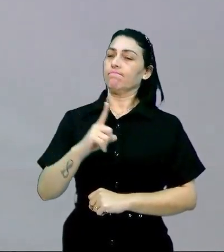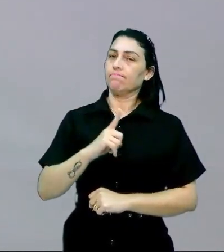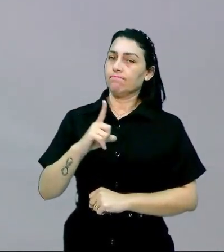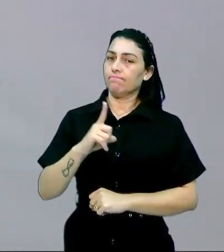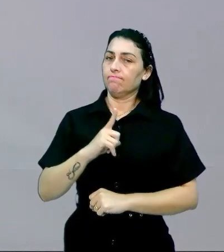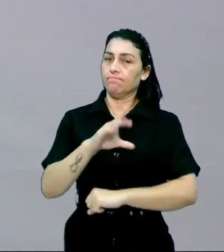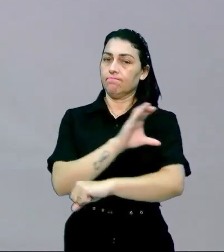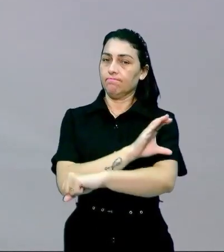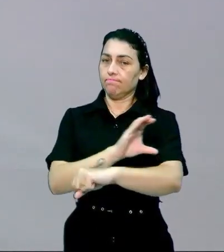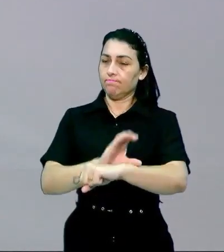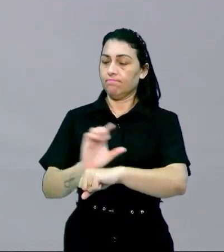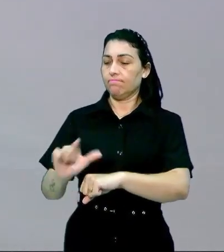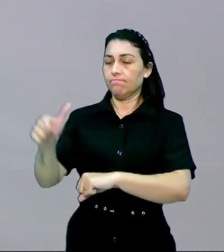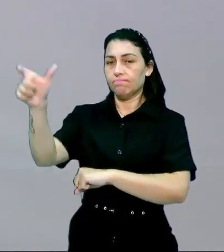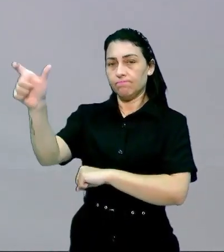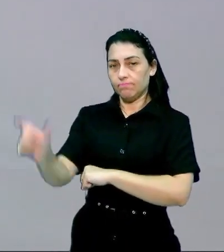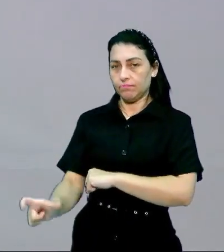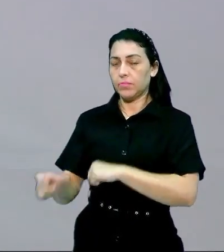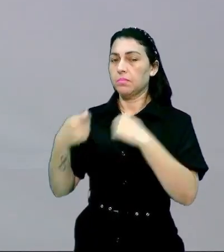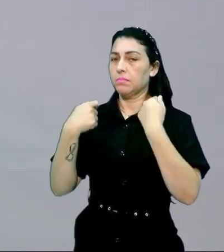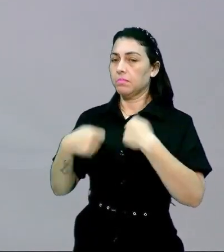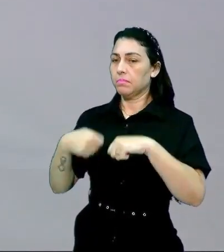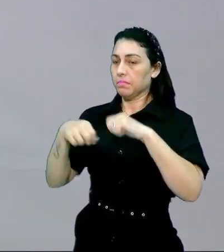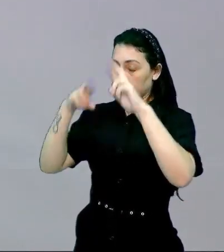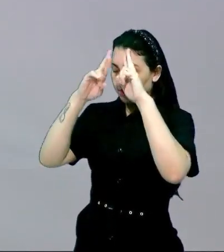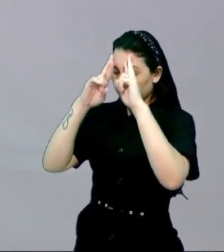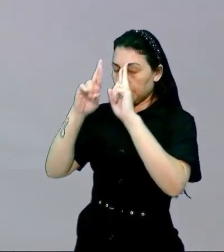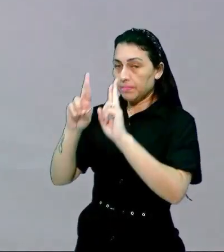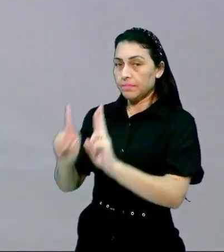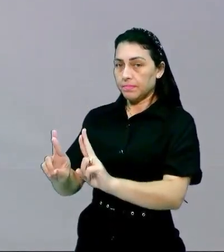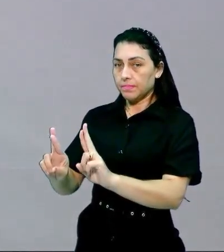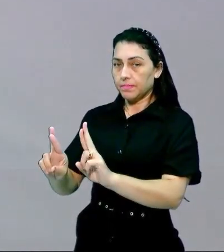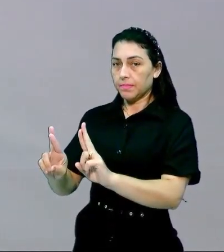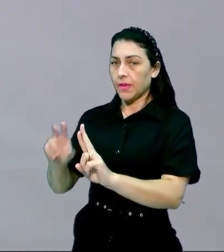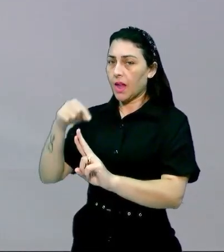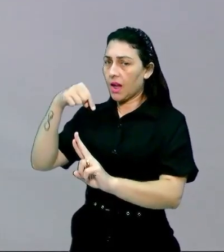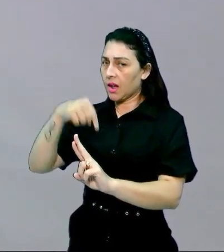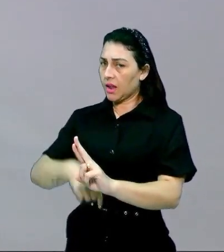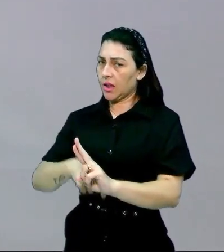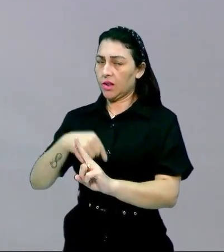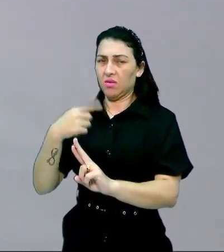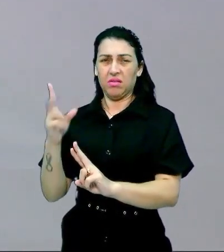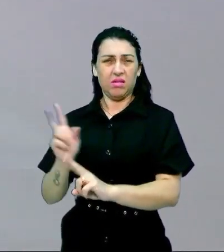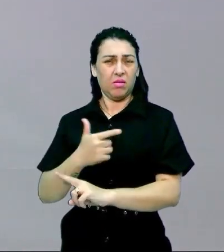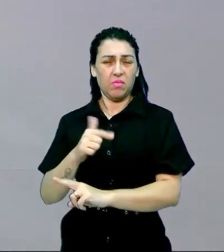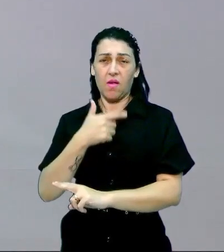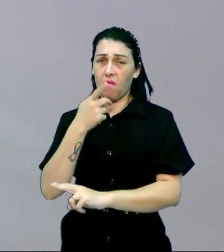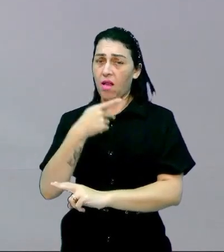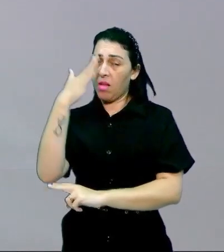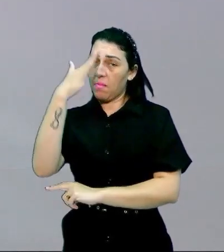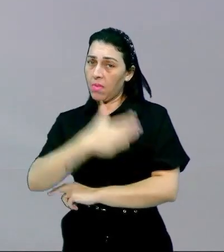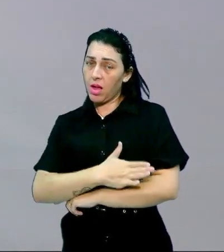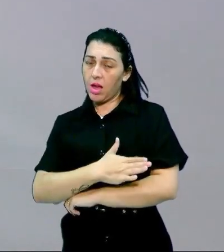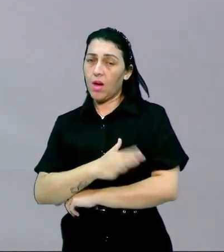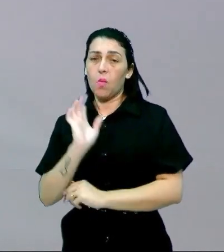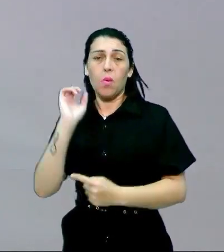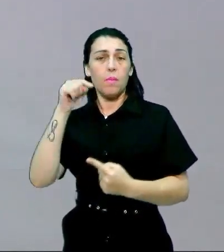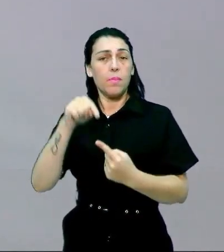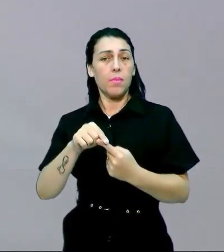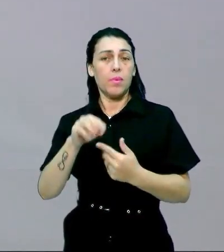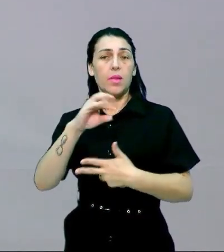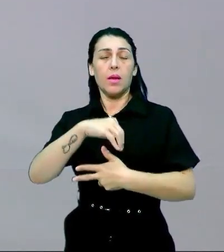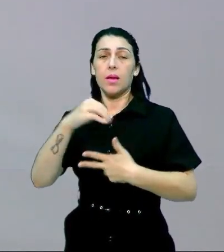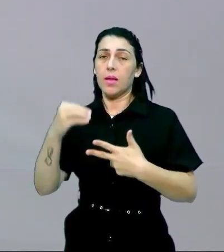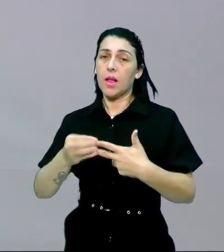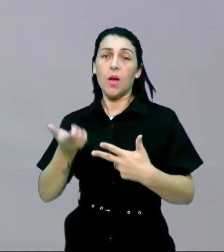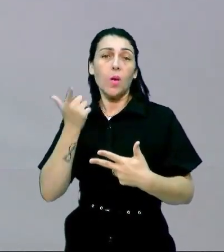a cultura do outro né deve ser respeitada tá não estamos atribuindo nenhum juízo de valor o objetivo na prova do